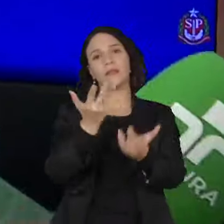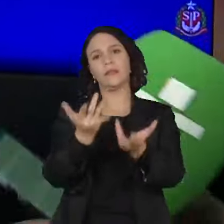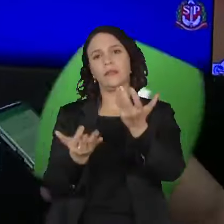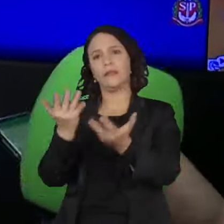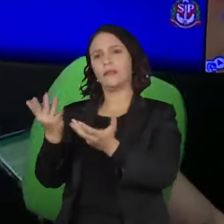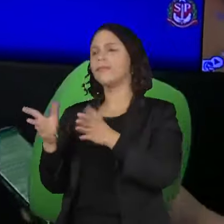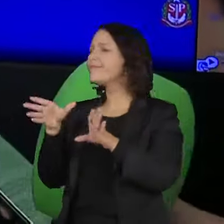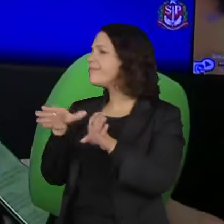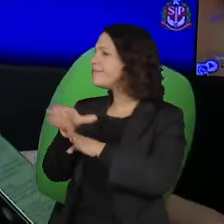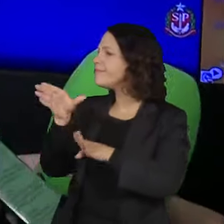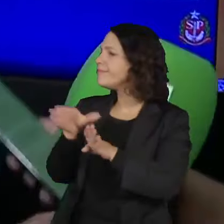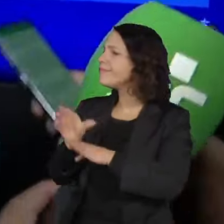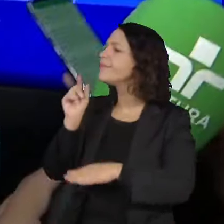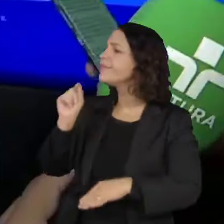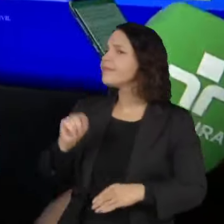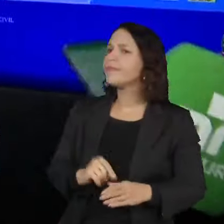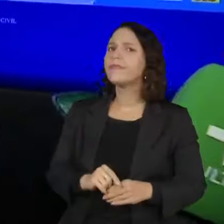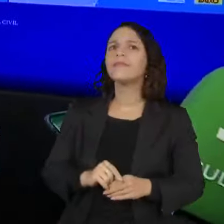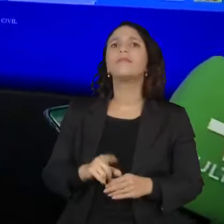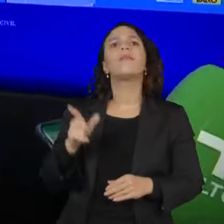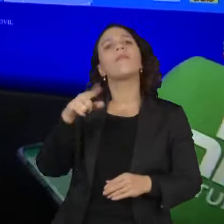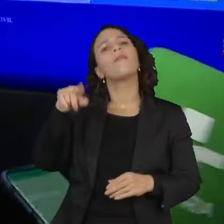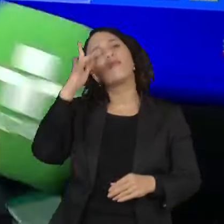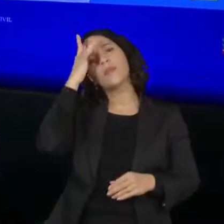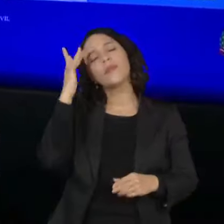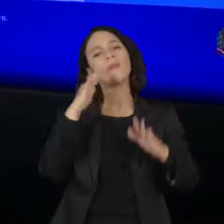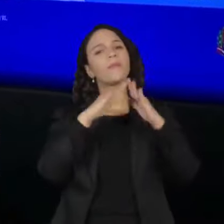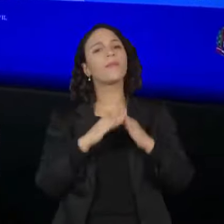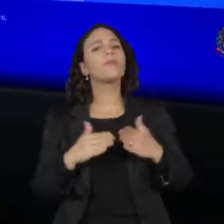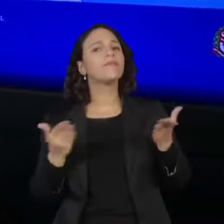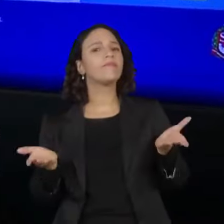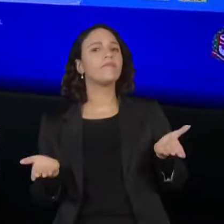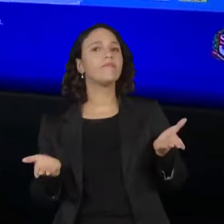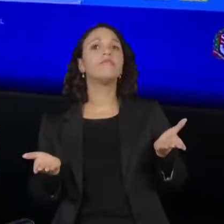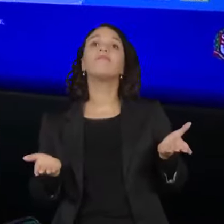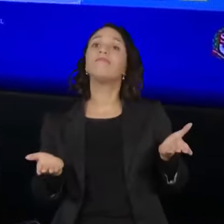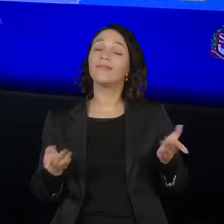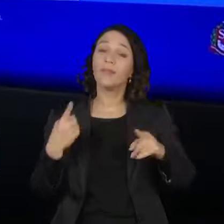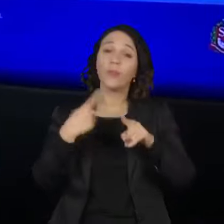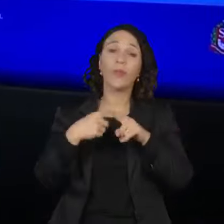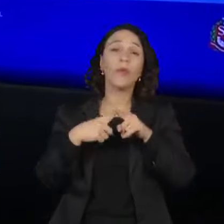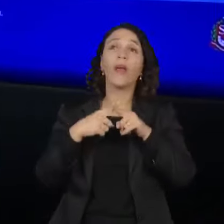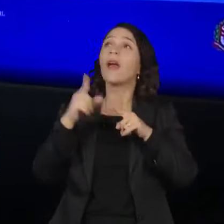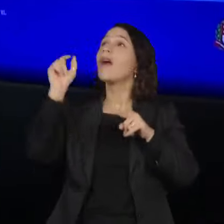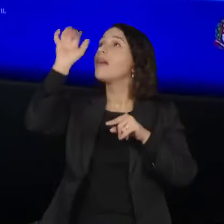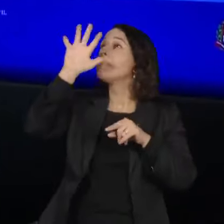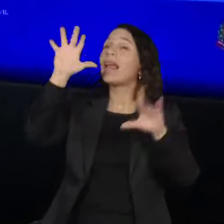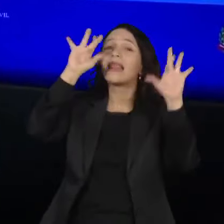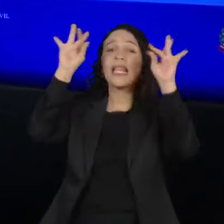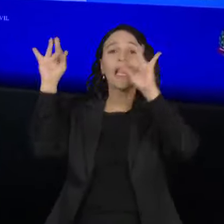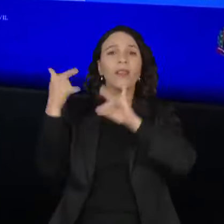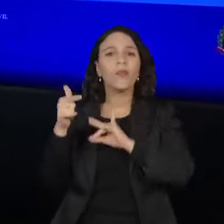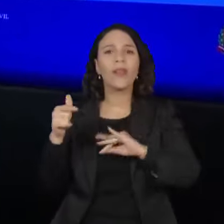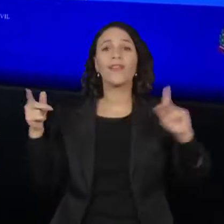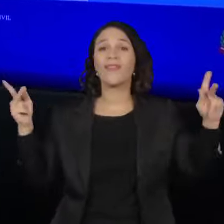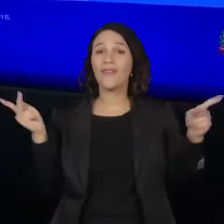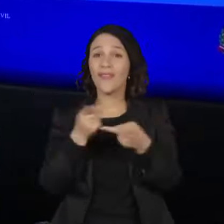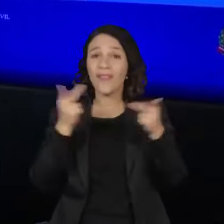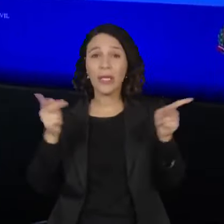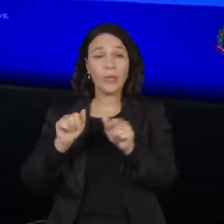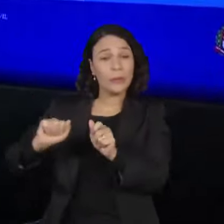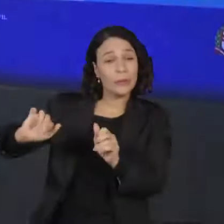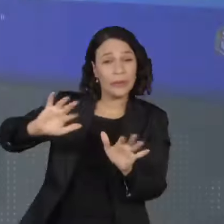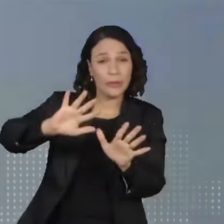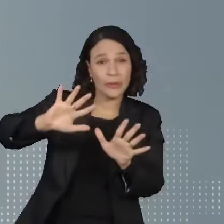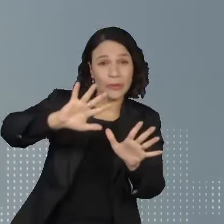Qual que a recomendação para a população do Estado mediante tudo isso? Devido à baixa umidade relativa do ar, os ventos fortes propícios nessa